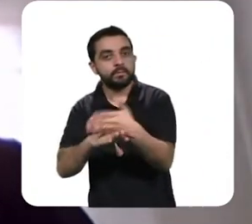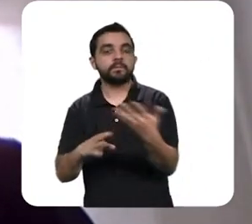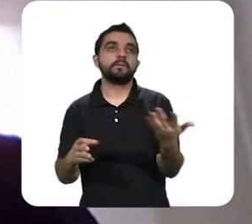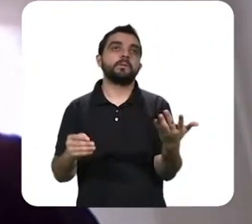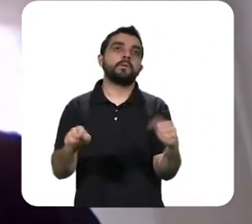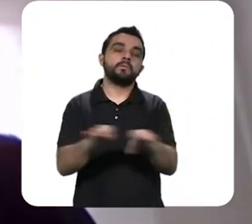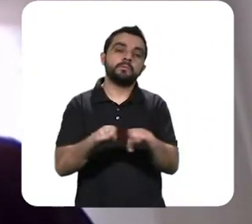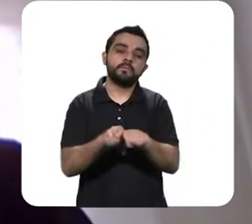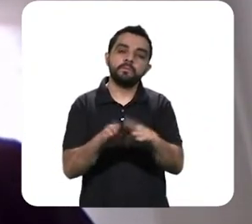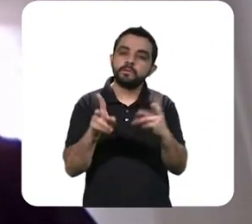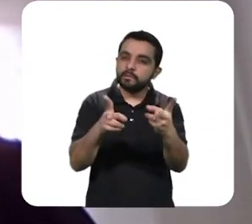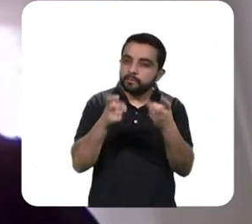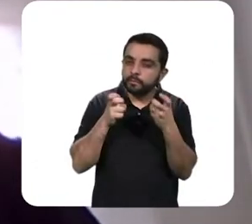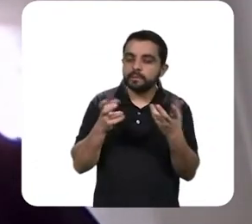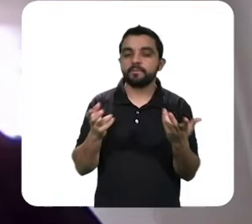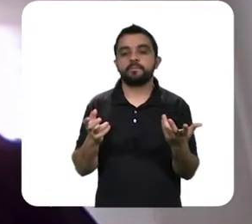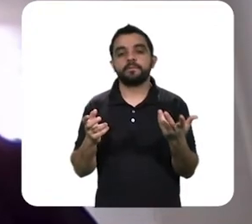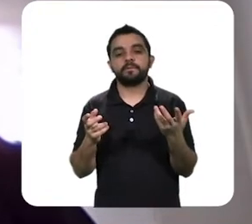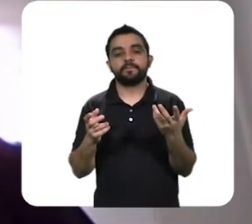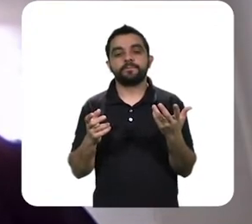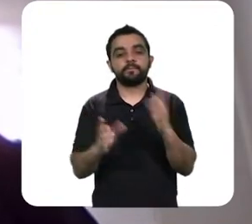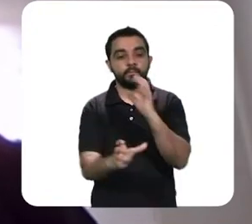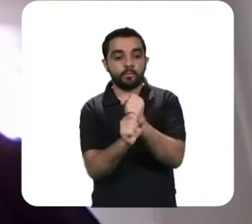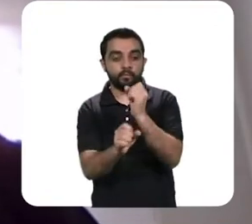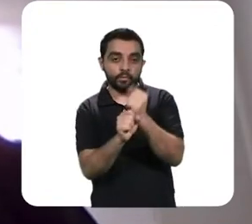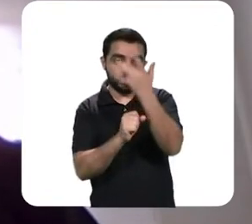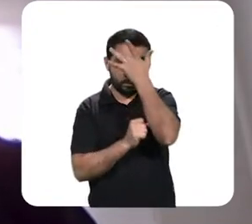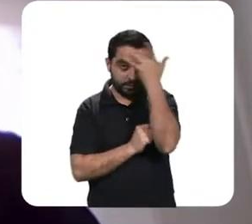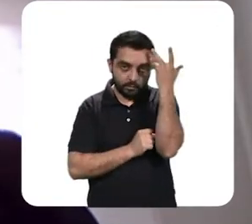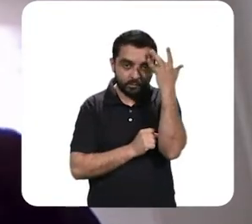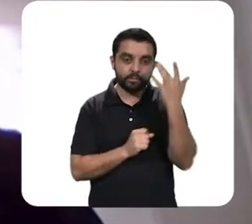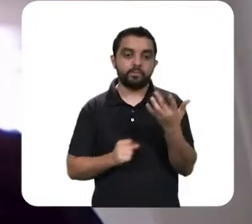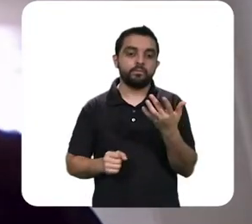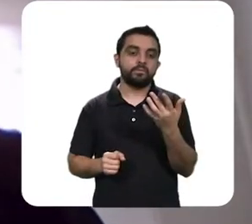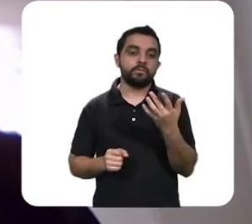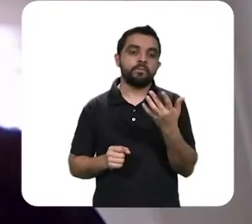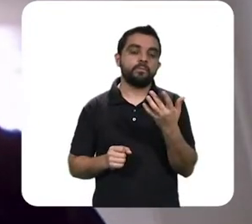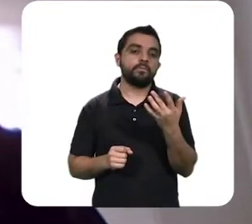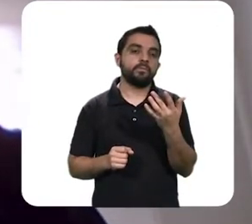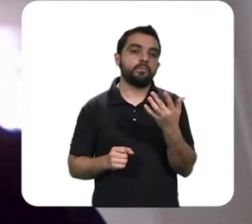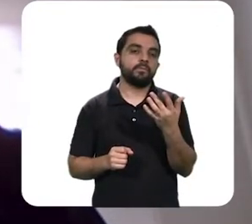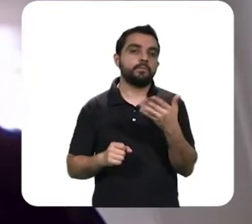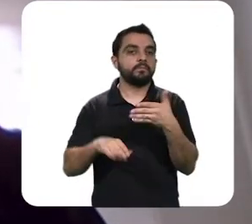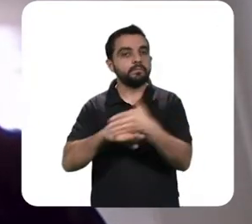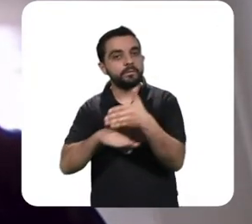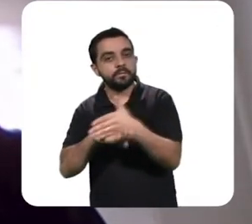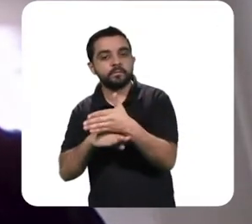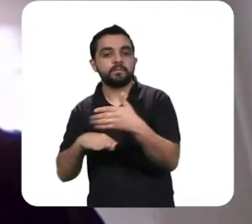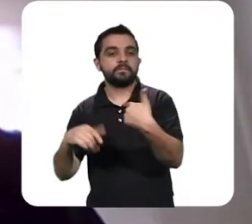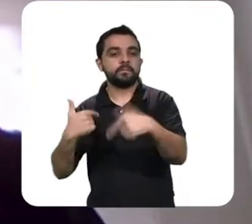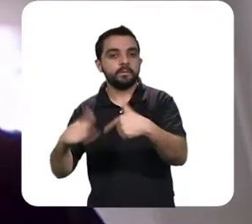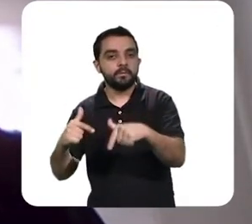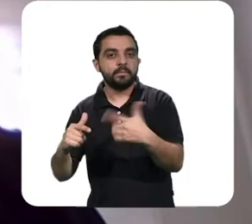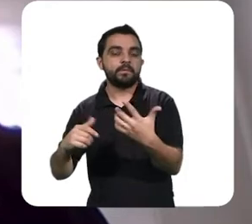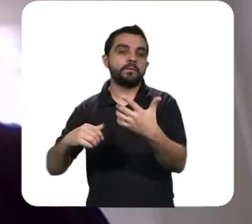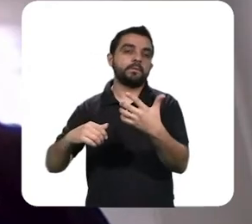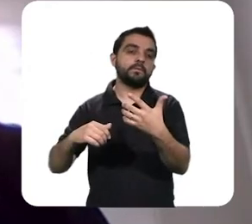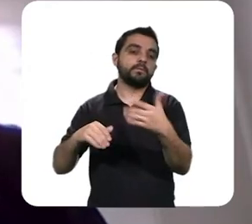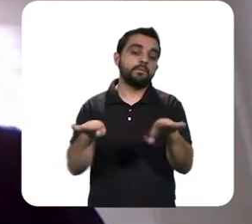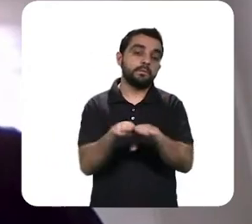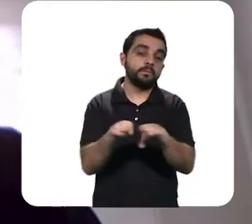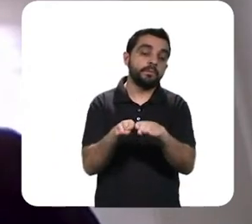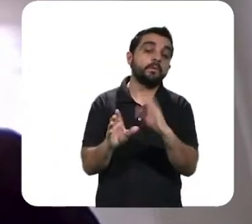se a gente for dimensionar o número de pessoas ocupadas na atividade industrial o número de pessoas ocupadas das atividades